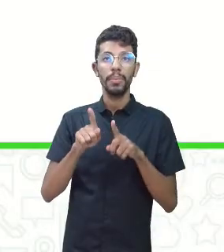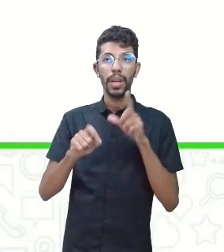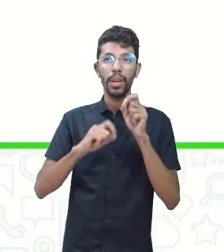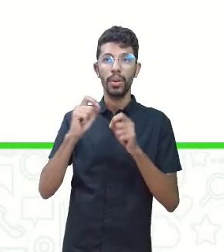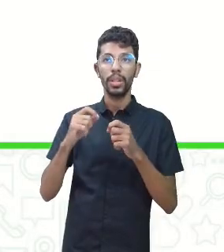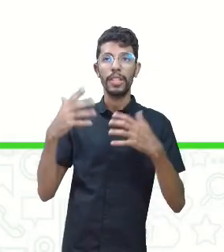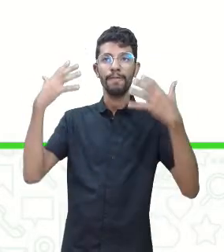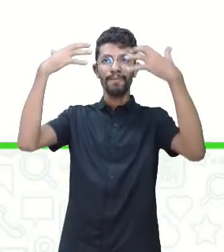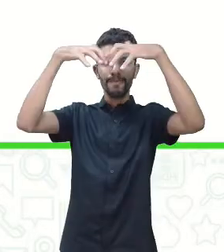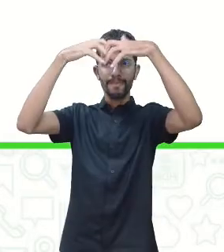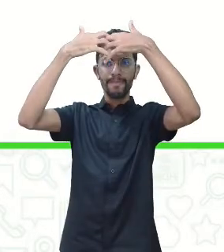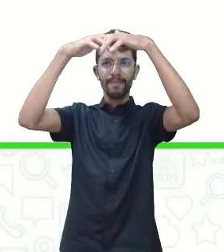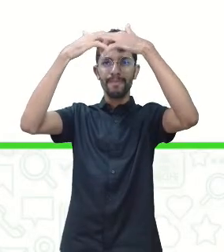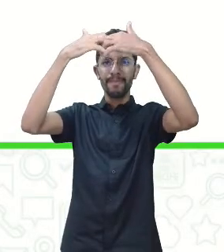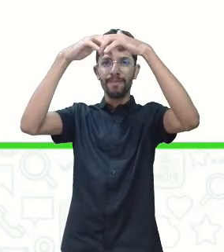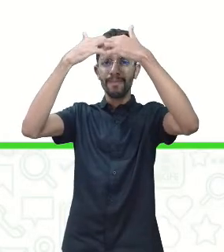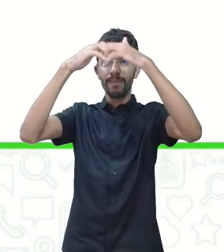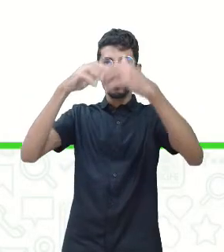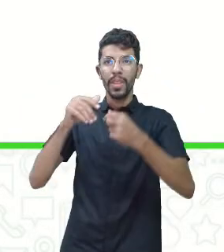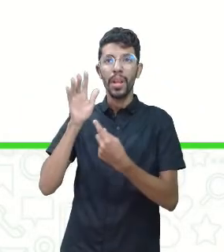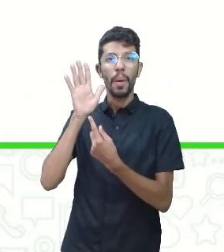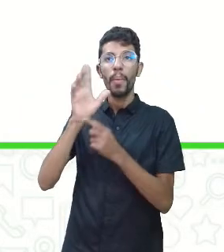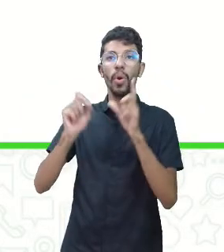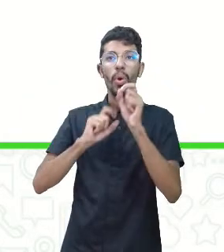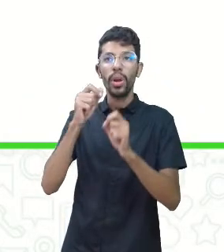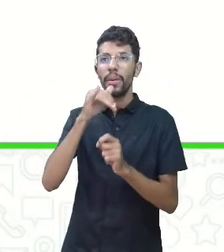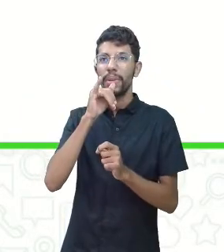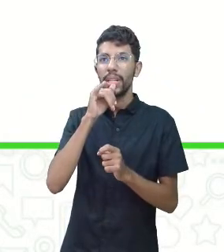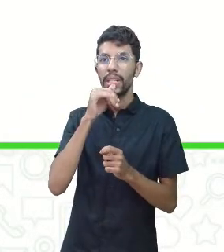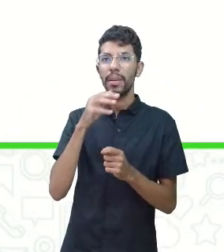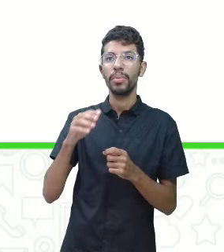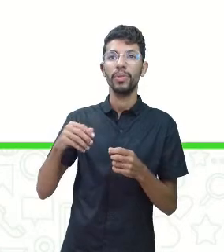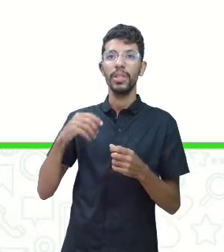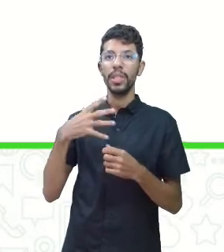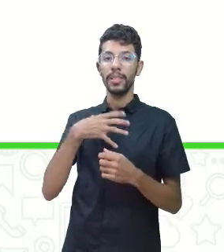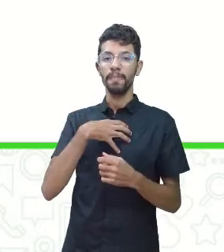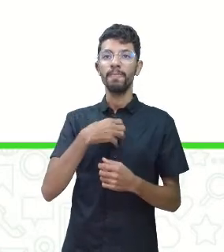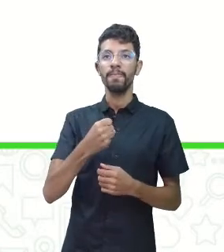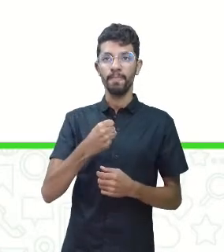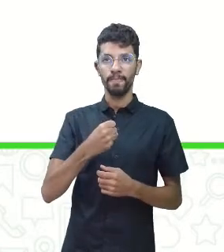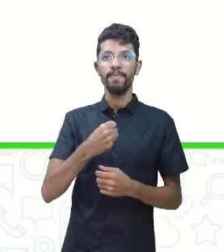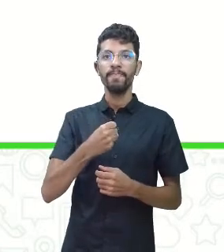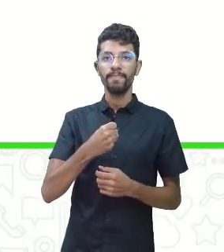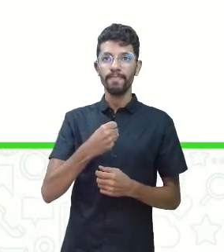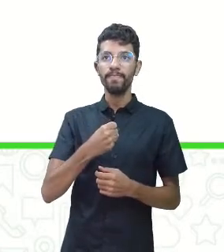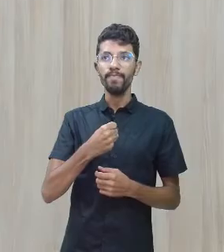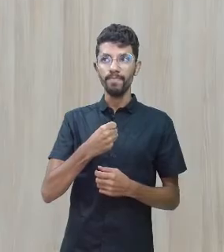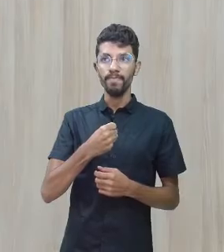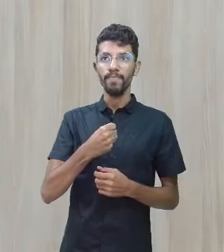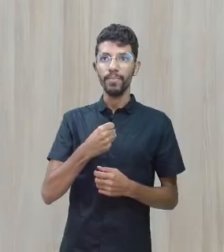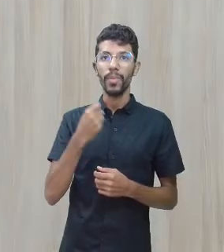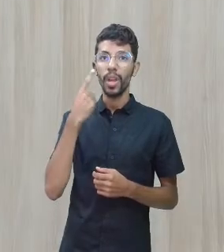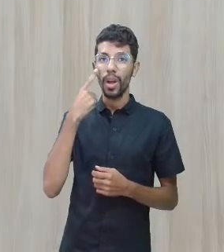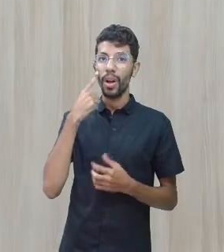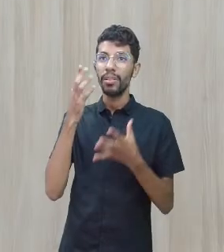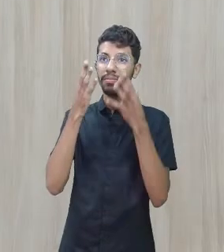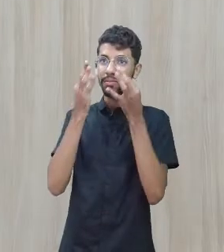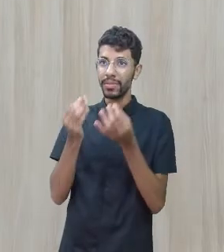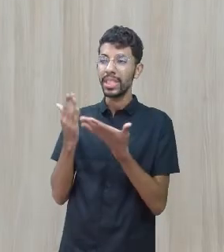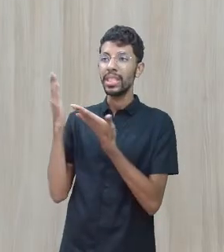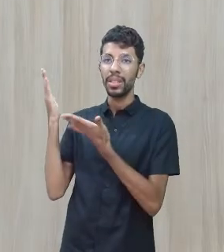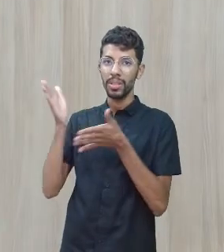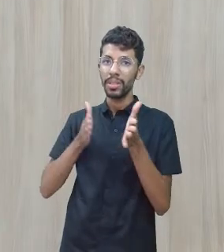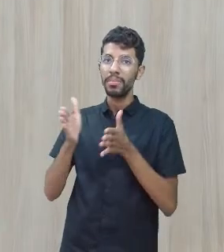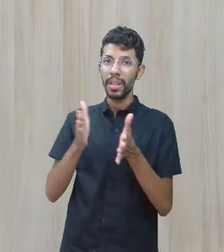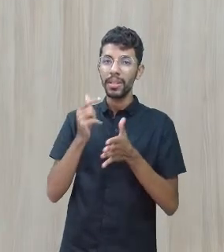Expressa pensamentos autodestrutivos e suicidas. Gente, muita atenção para essa parte.